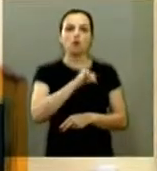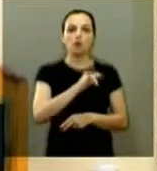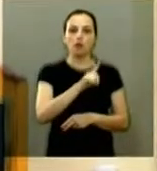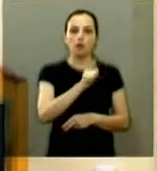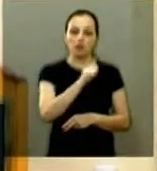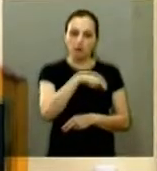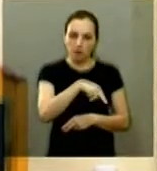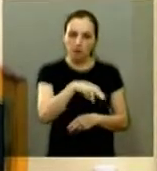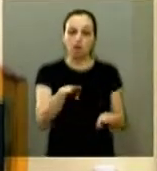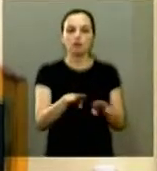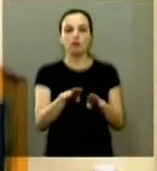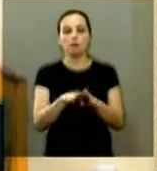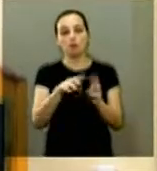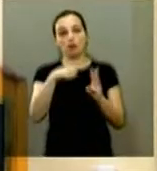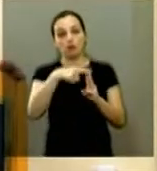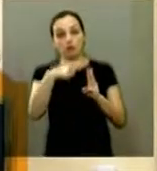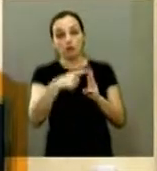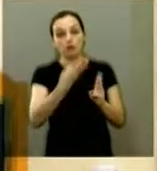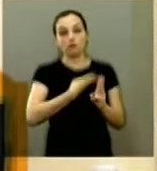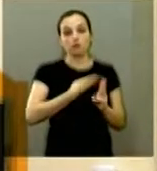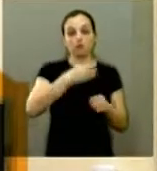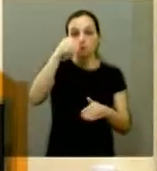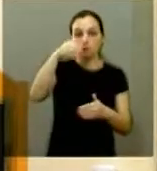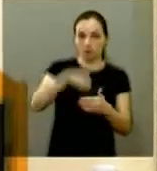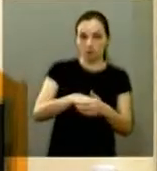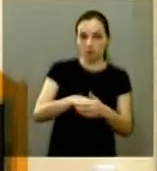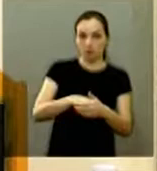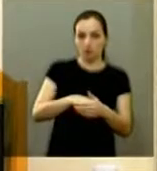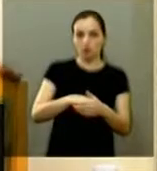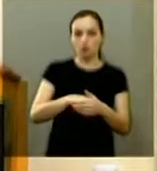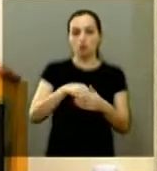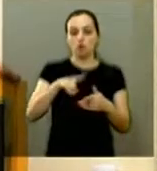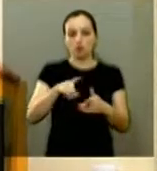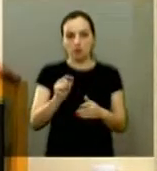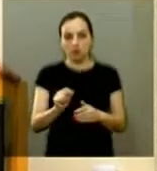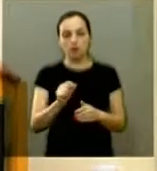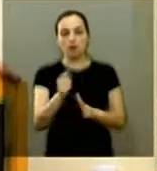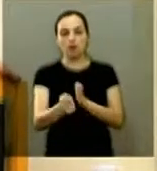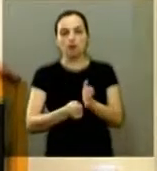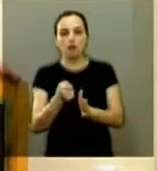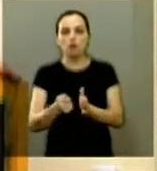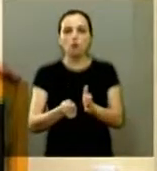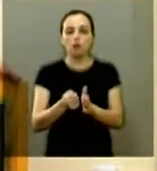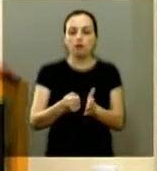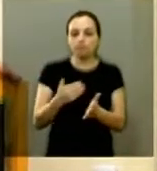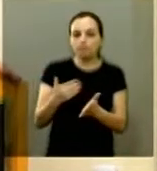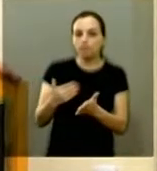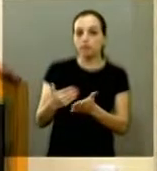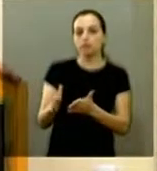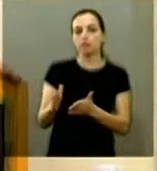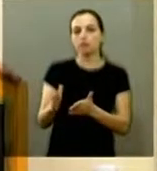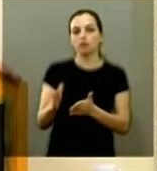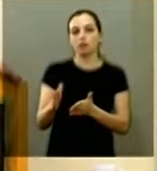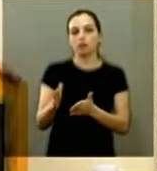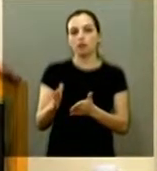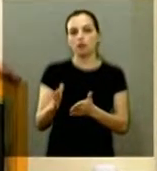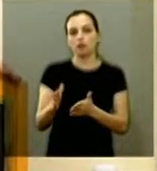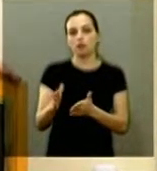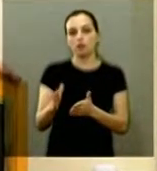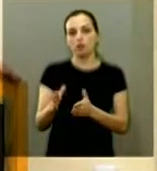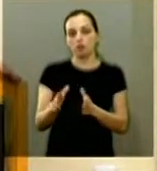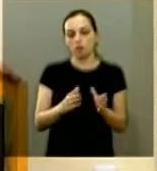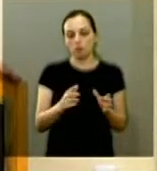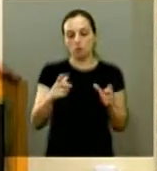três colegas que se candidatar e Araraquara acabou perdendo então uma das